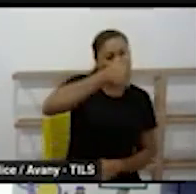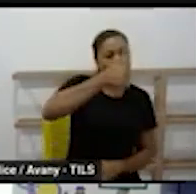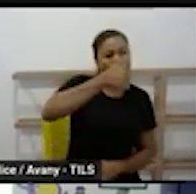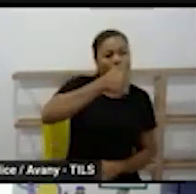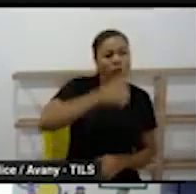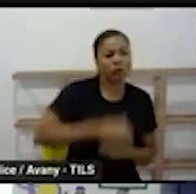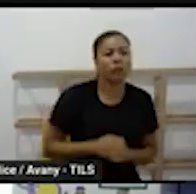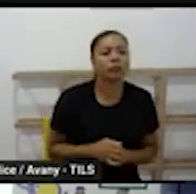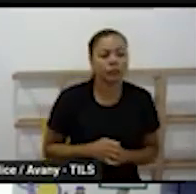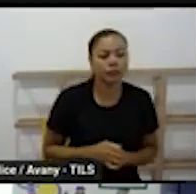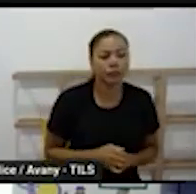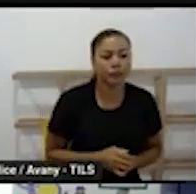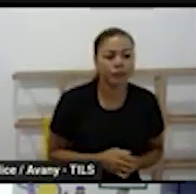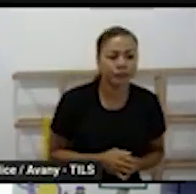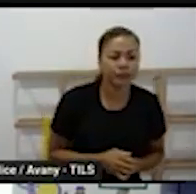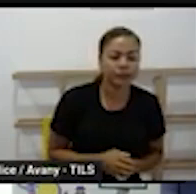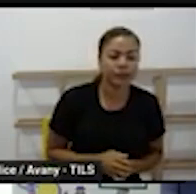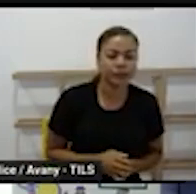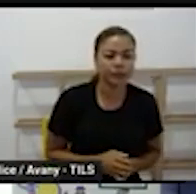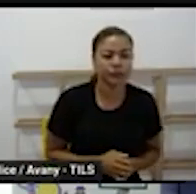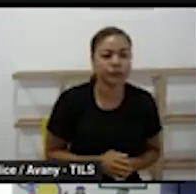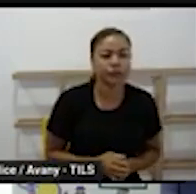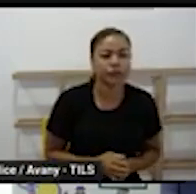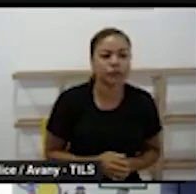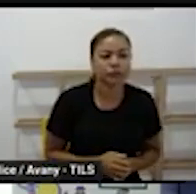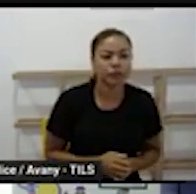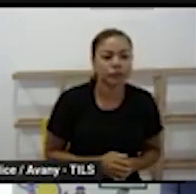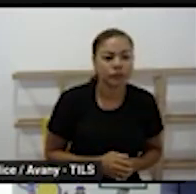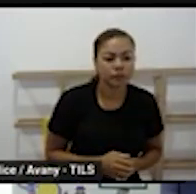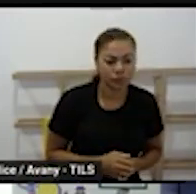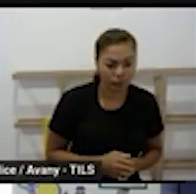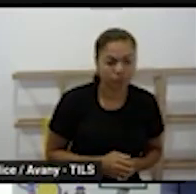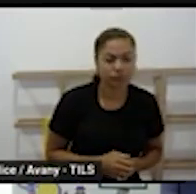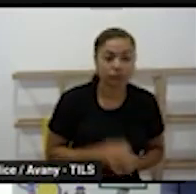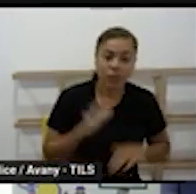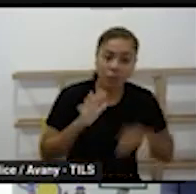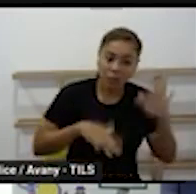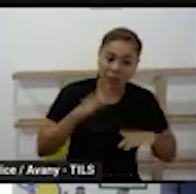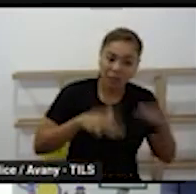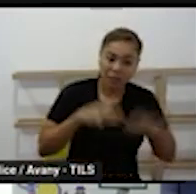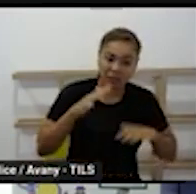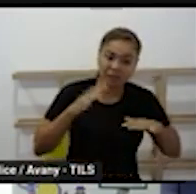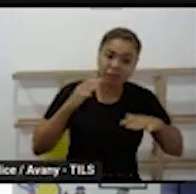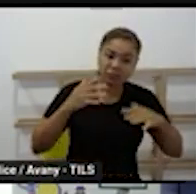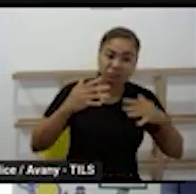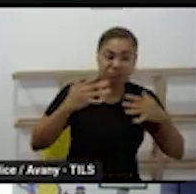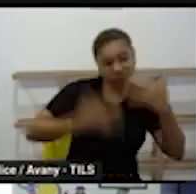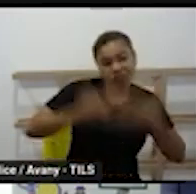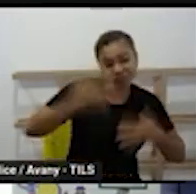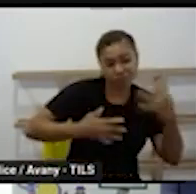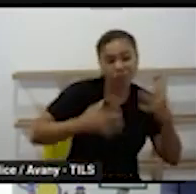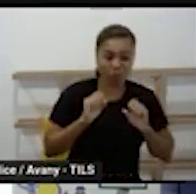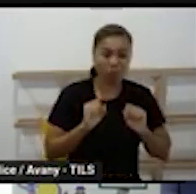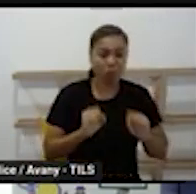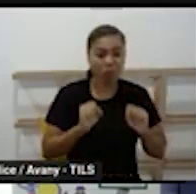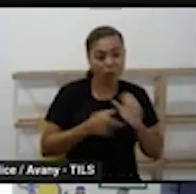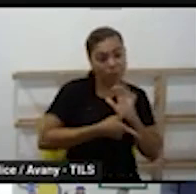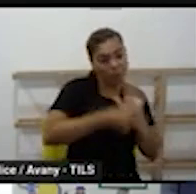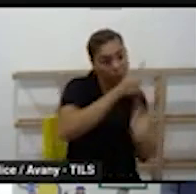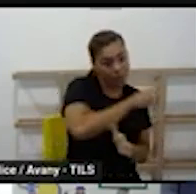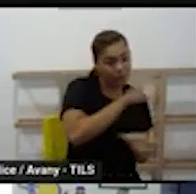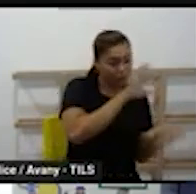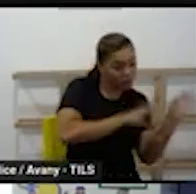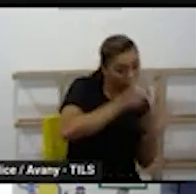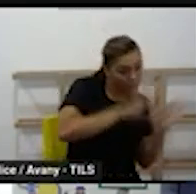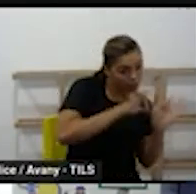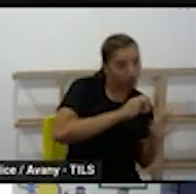organizar as ações inclusive as próprias intervenções porque se a gente já está planejado ali determinada atividade que a gente sabe que a gente